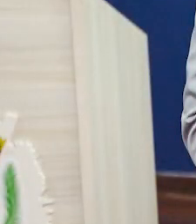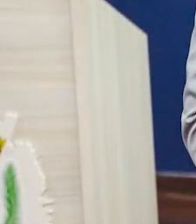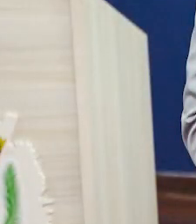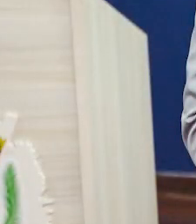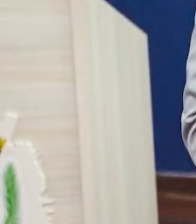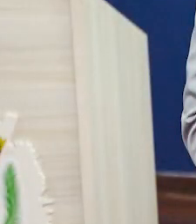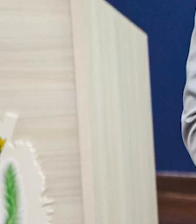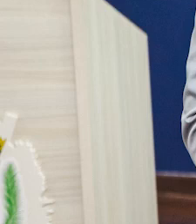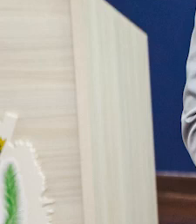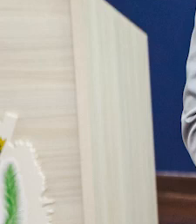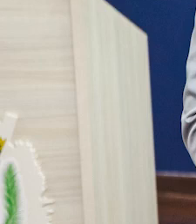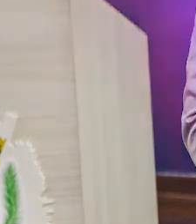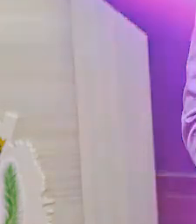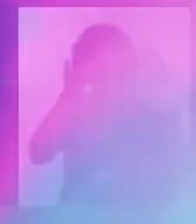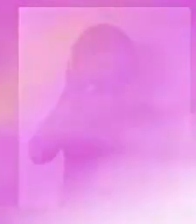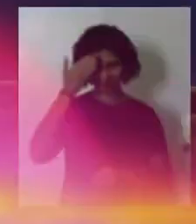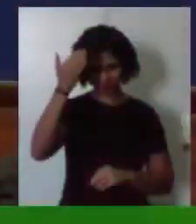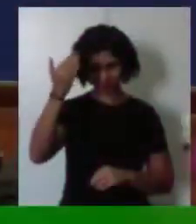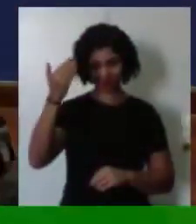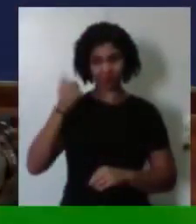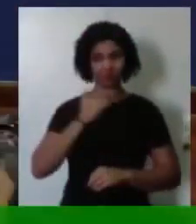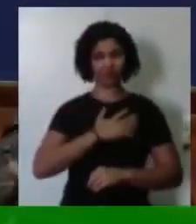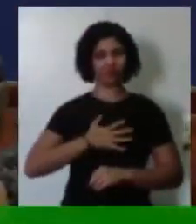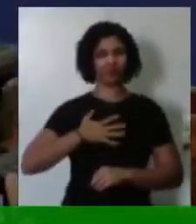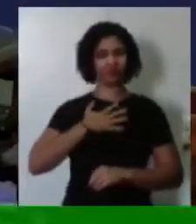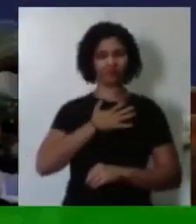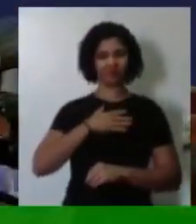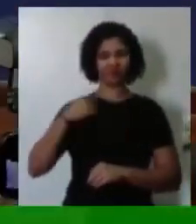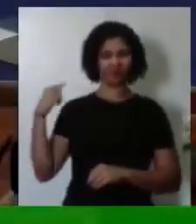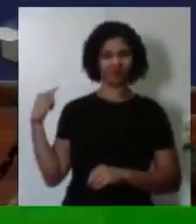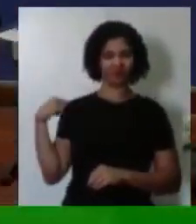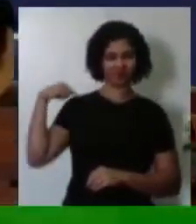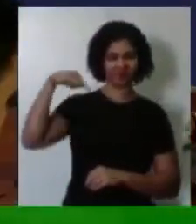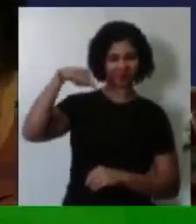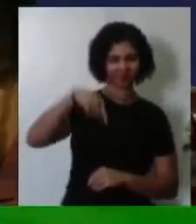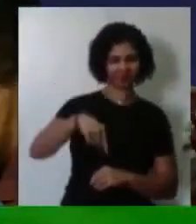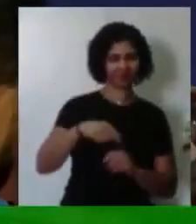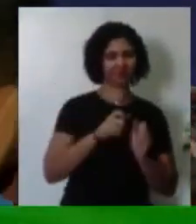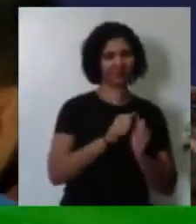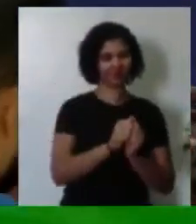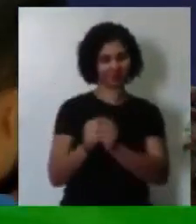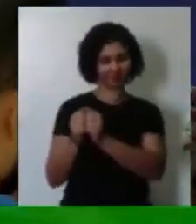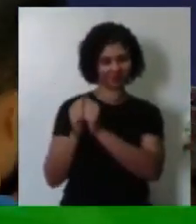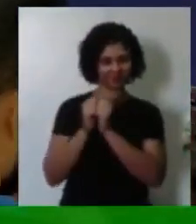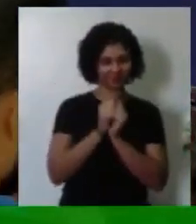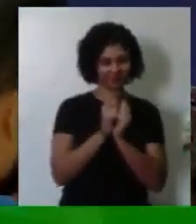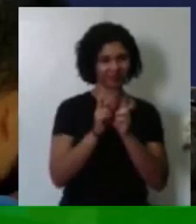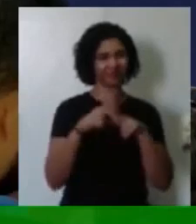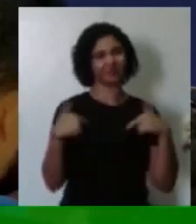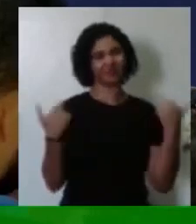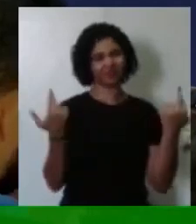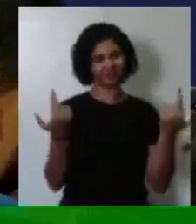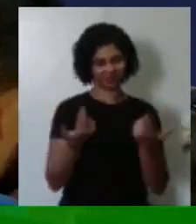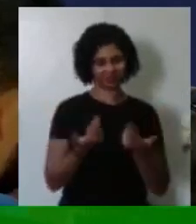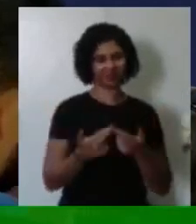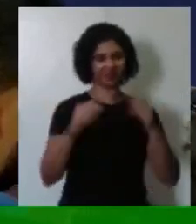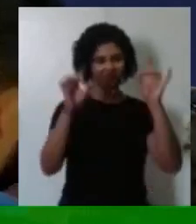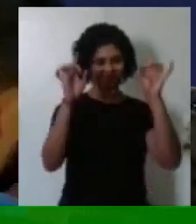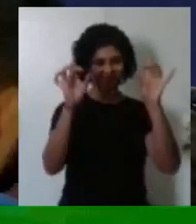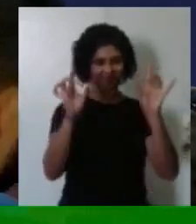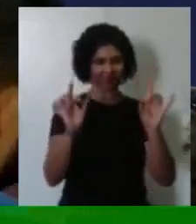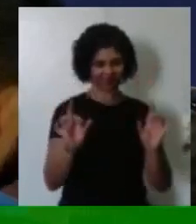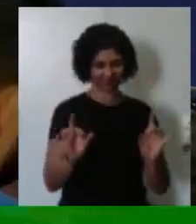muito obrigado, é uma honra ter, estar aqui participando desta sessão e